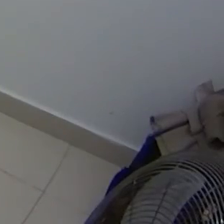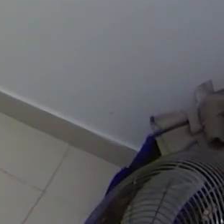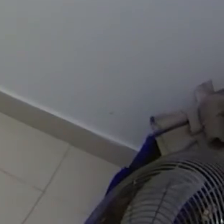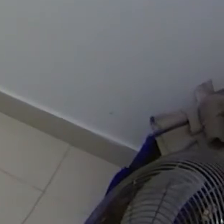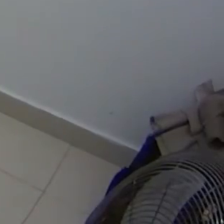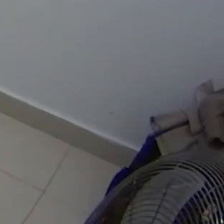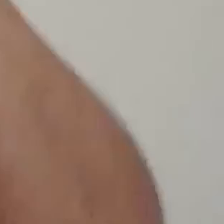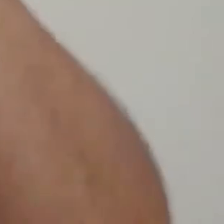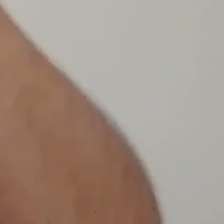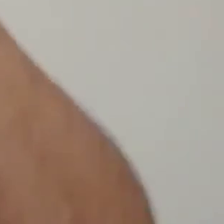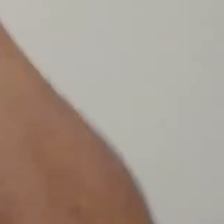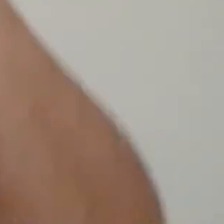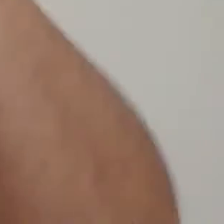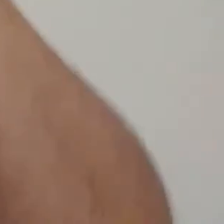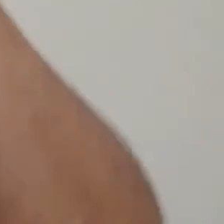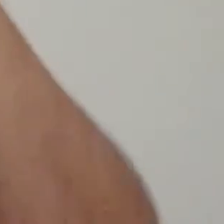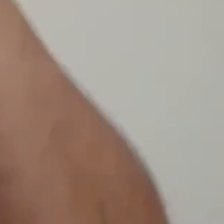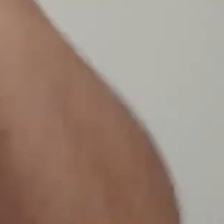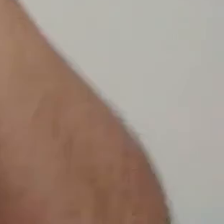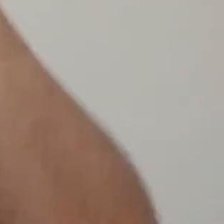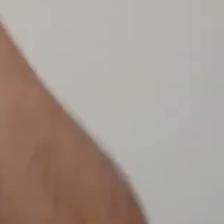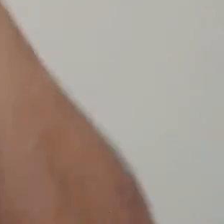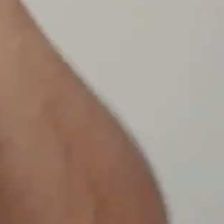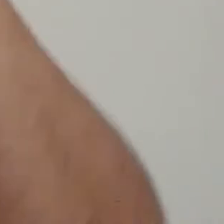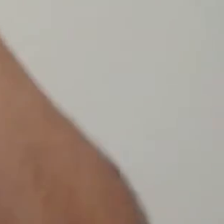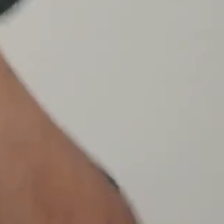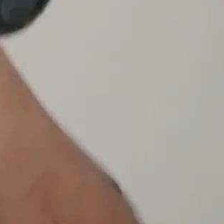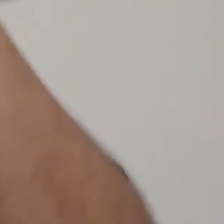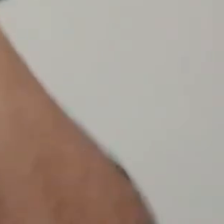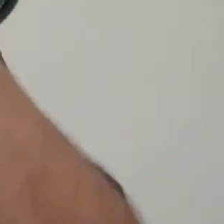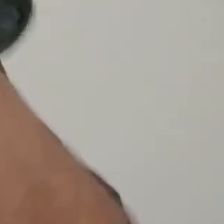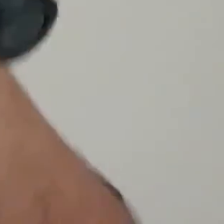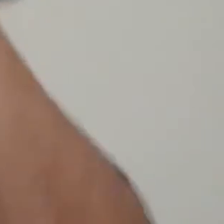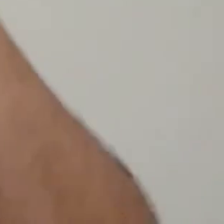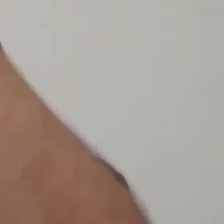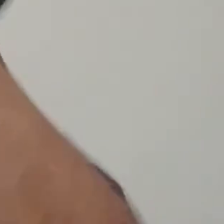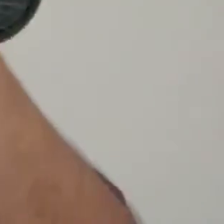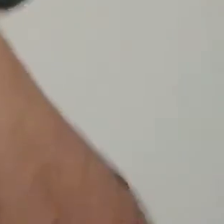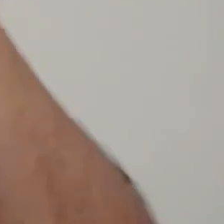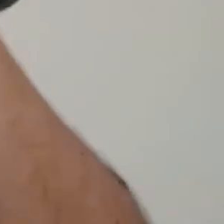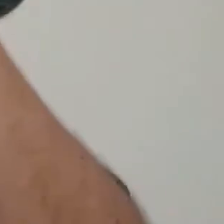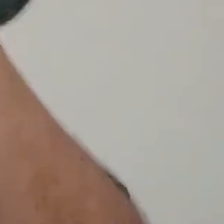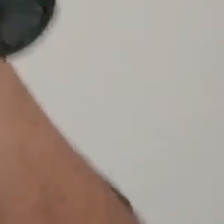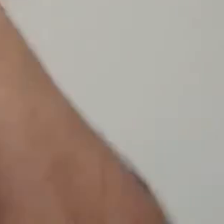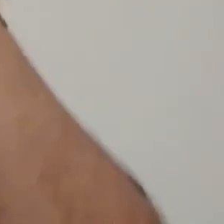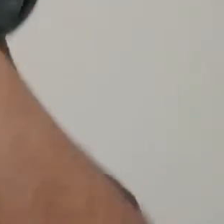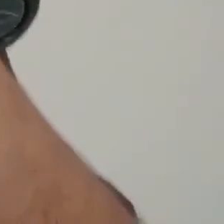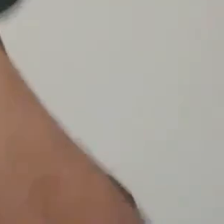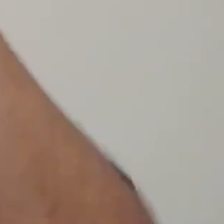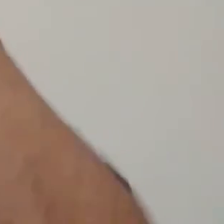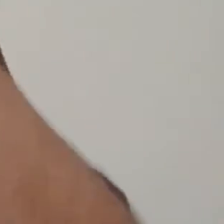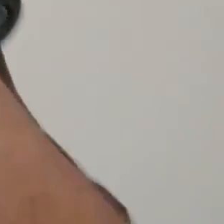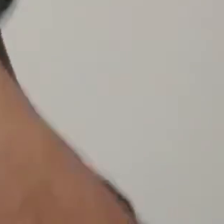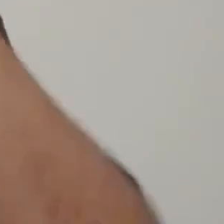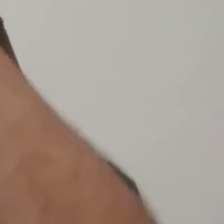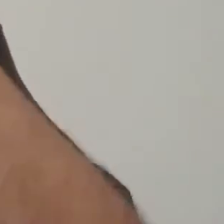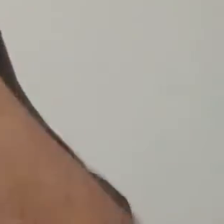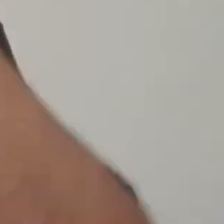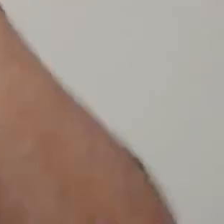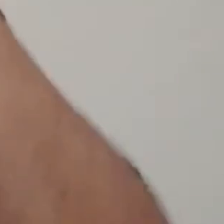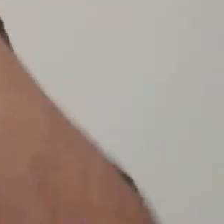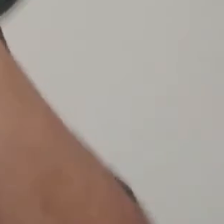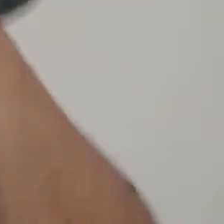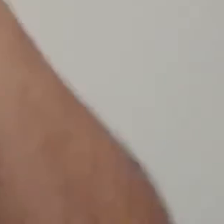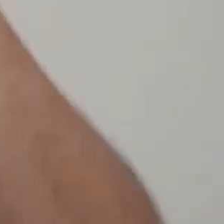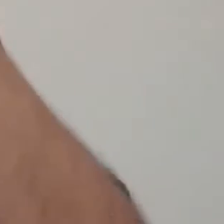Mas é só você entrar por aquela porta e me beijar. Faço o que preciso